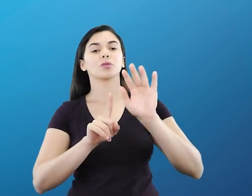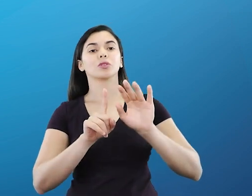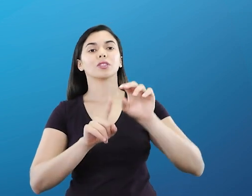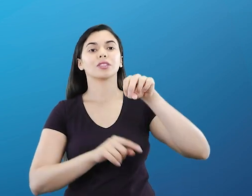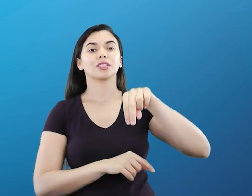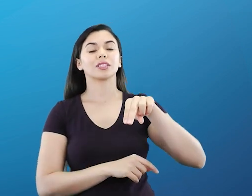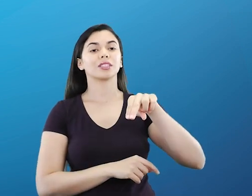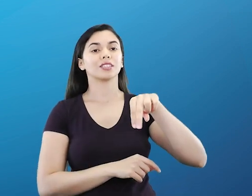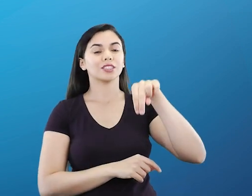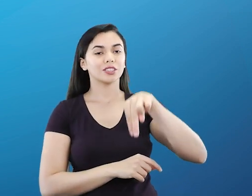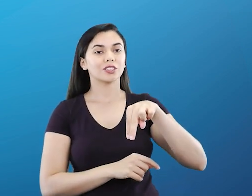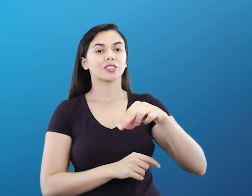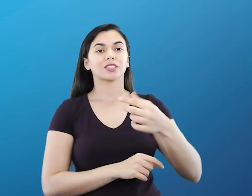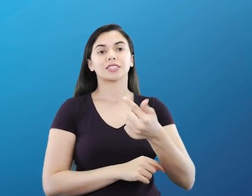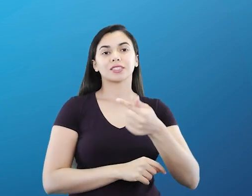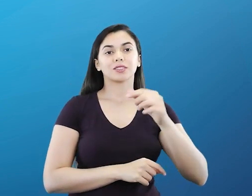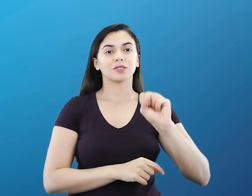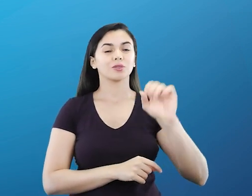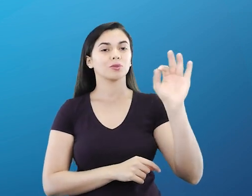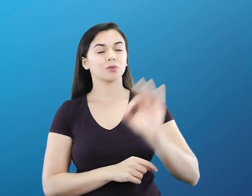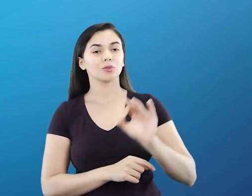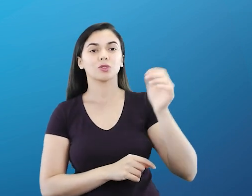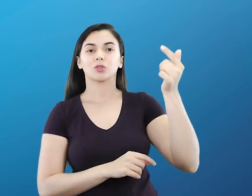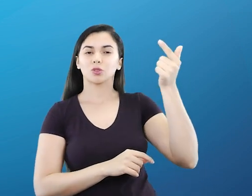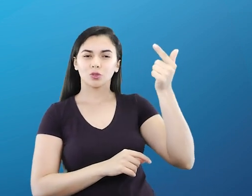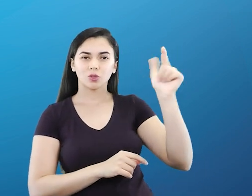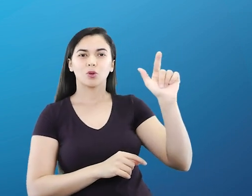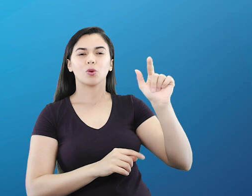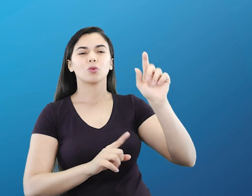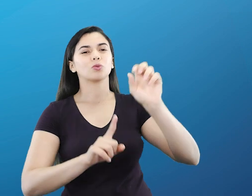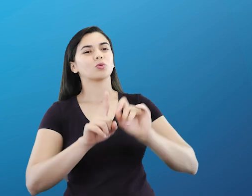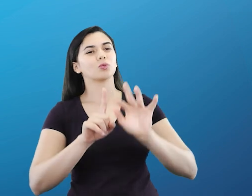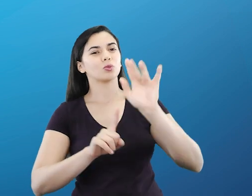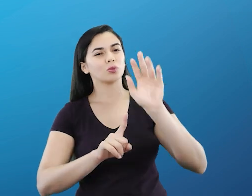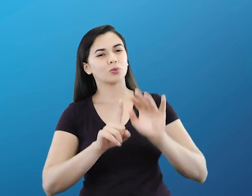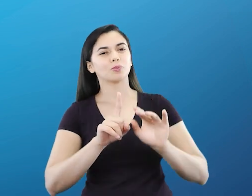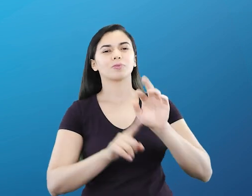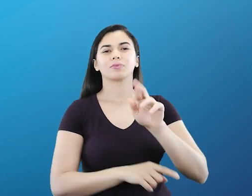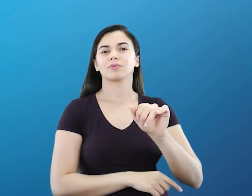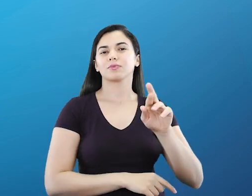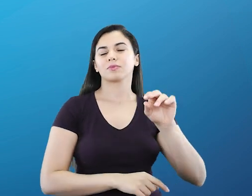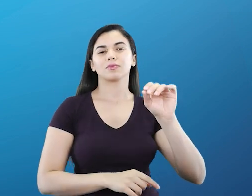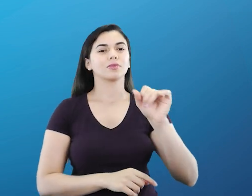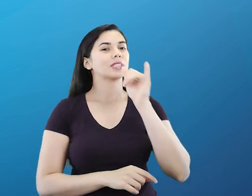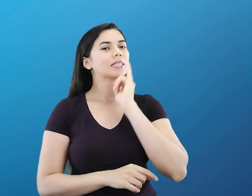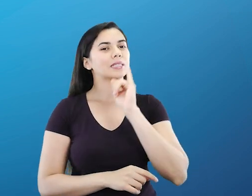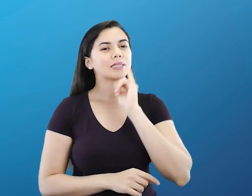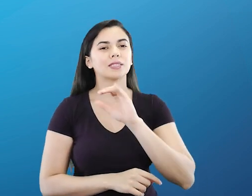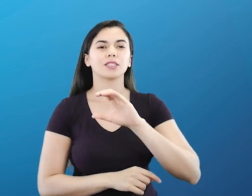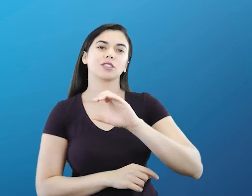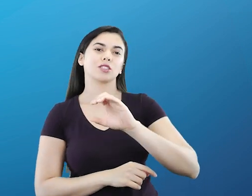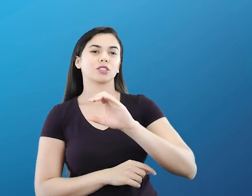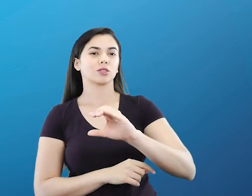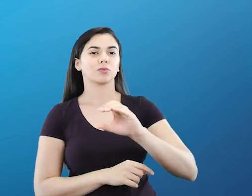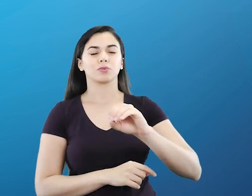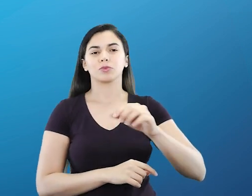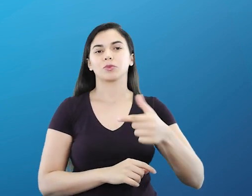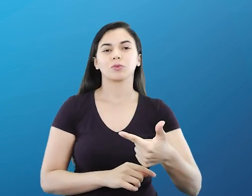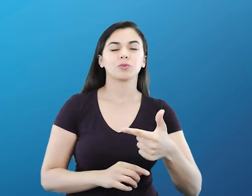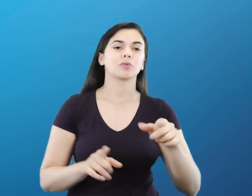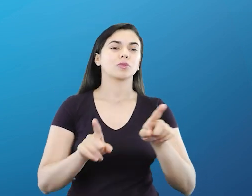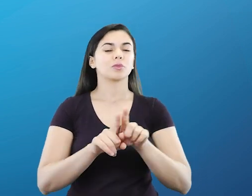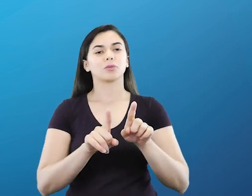na atmosfera em torno de 78% e outros gases considerados raros na atmosfera, dióxido de carbônio, vapor d'água,